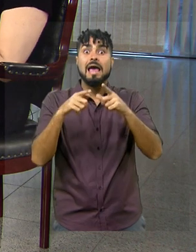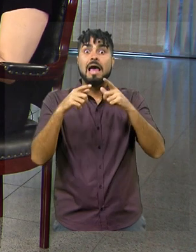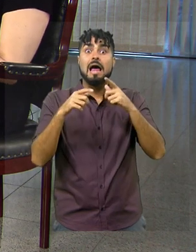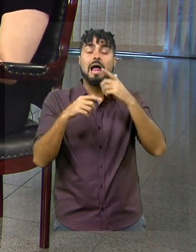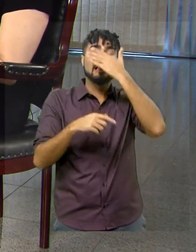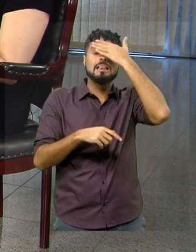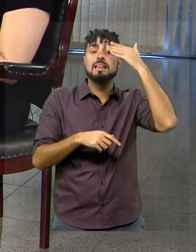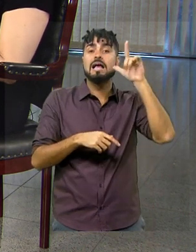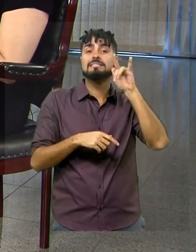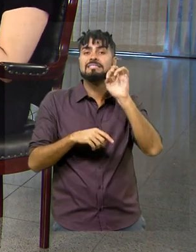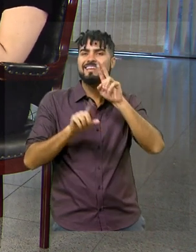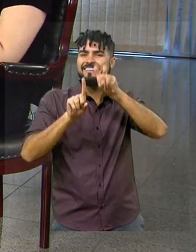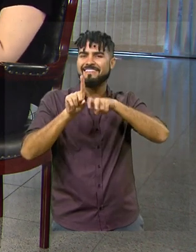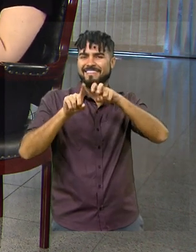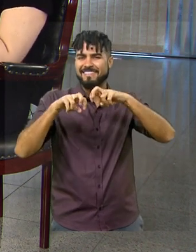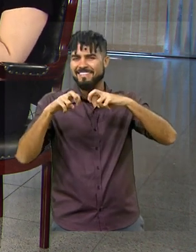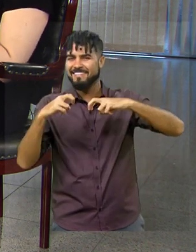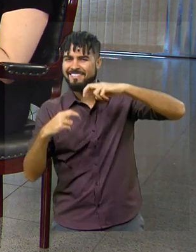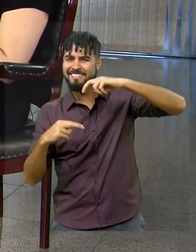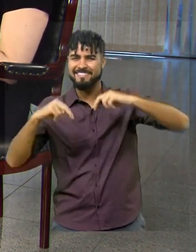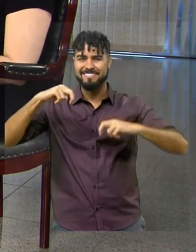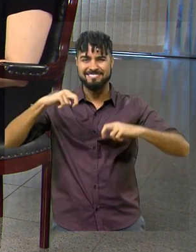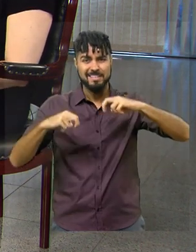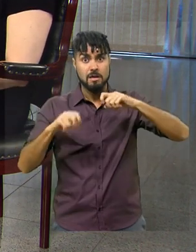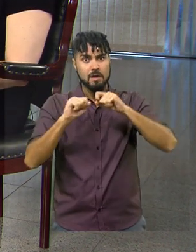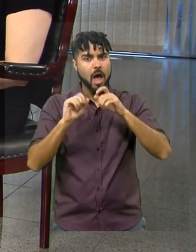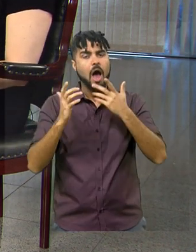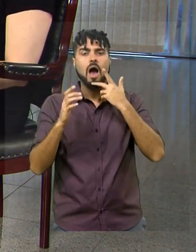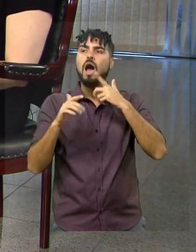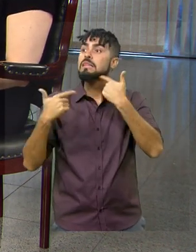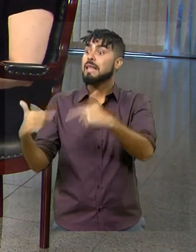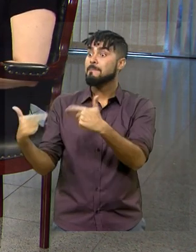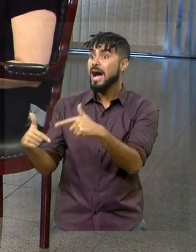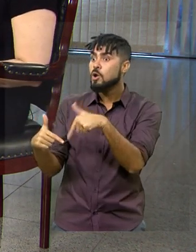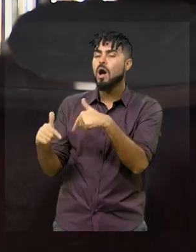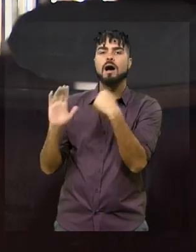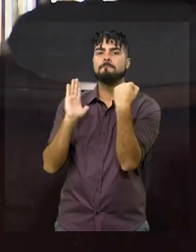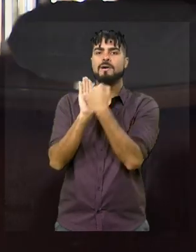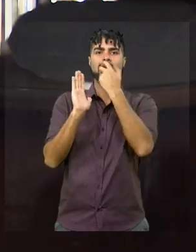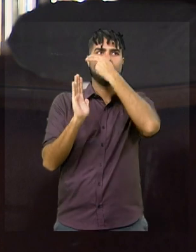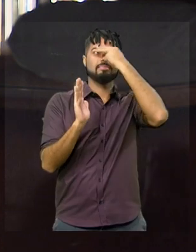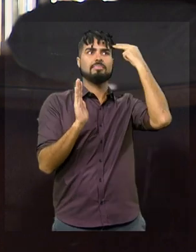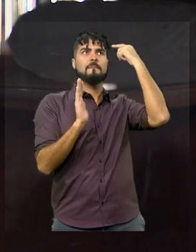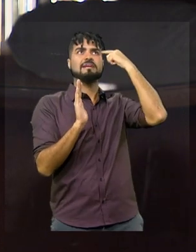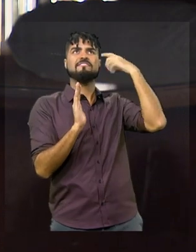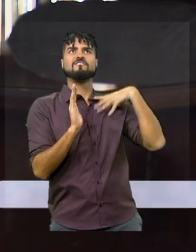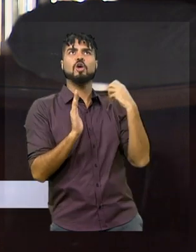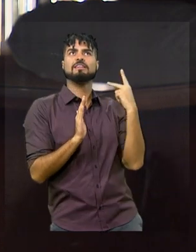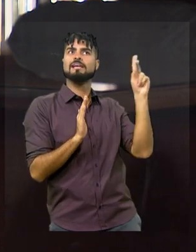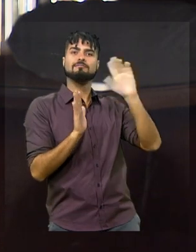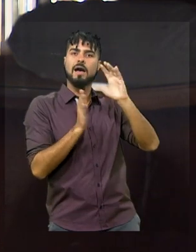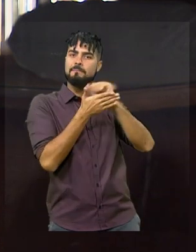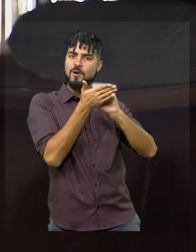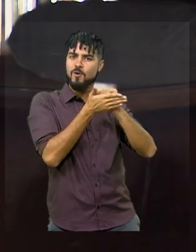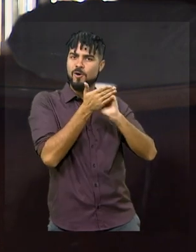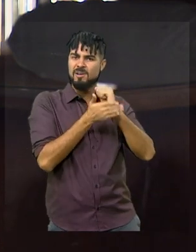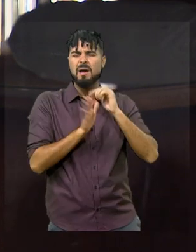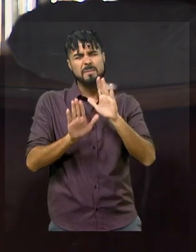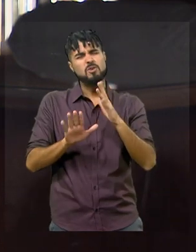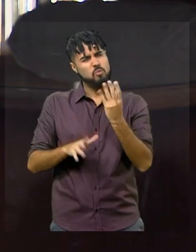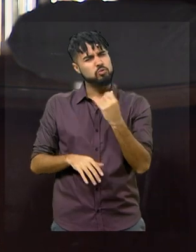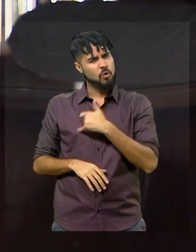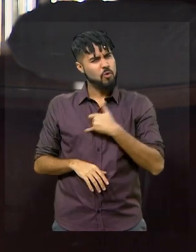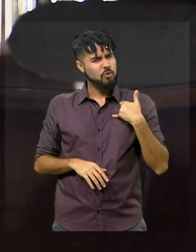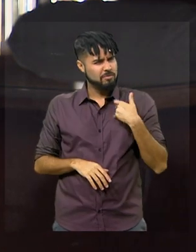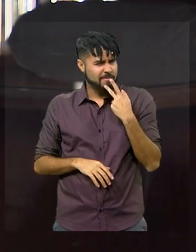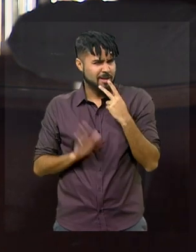do trabalho para tirar esse estigma de filha. Mas eu tenho orgulho muito grande de toda vez que as